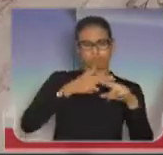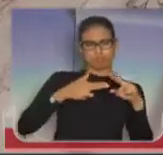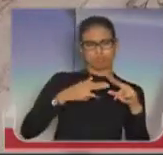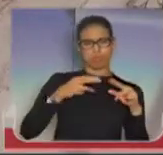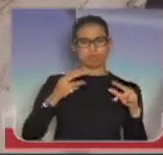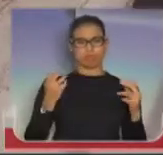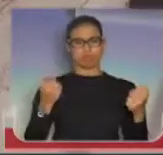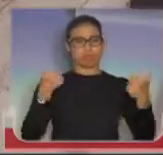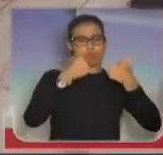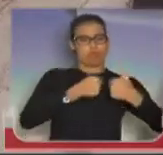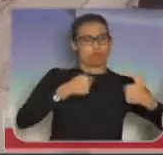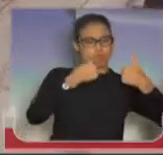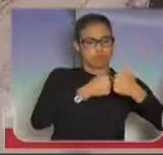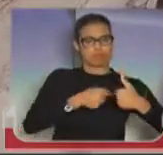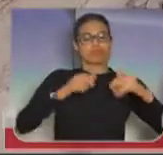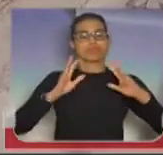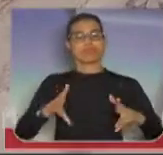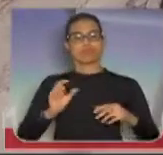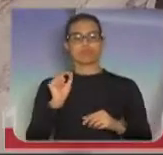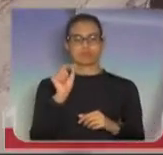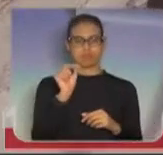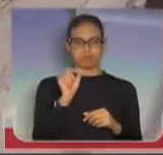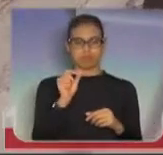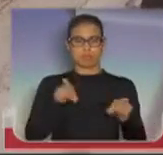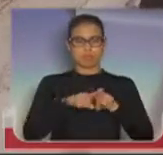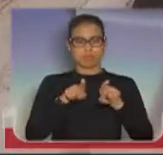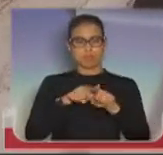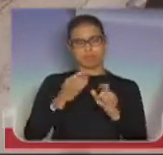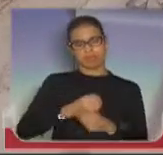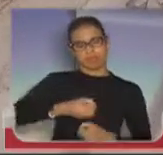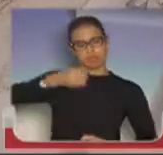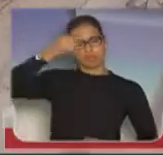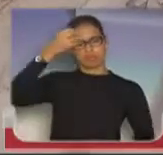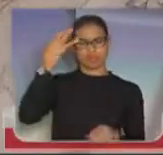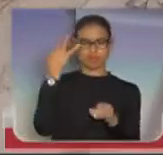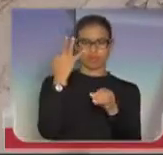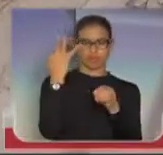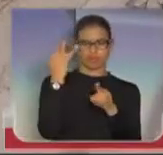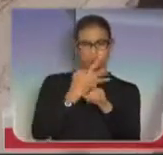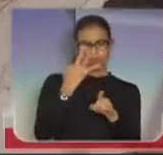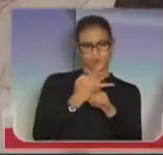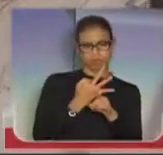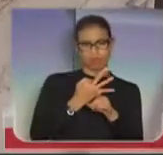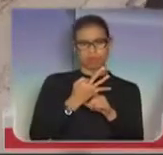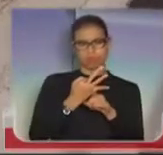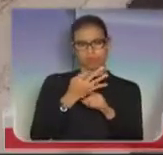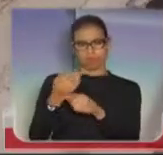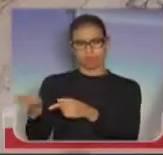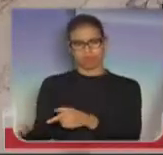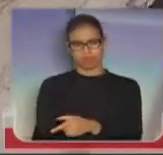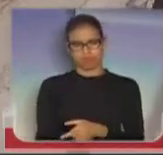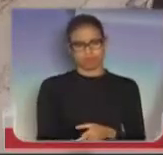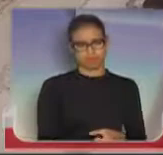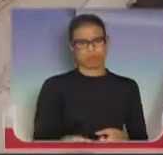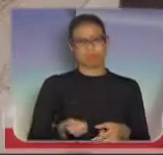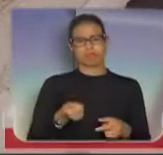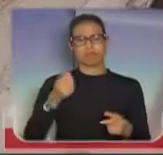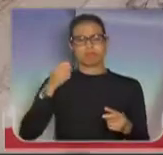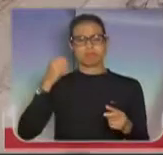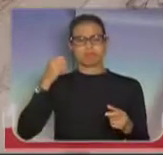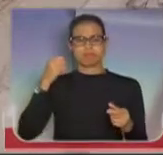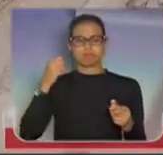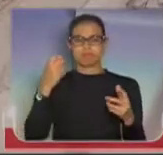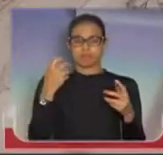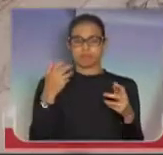Quem aqui já enfrentou um vagabundo com uma barra de ferro na mão, uma barra afiada, raspando no chão diariamente, ela se torna